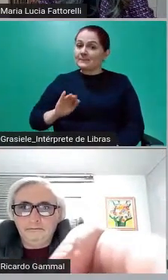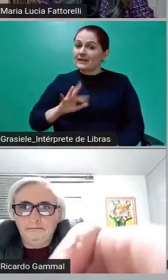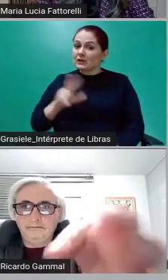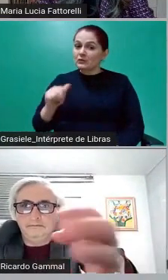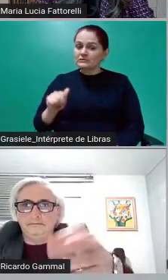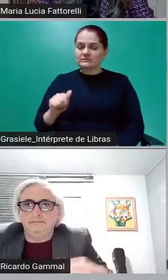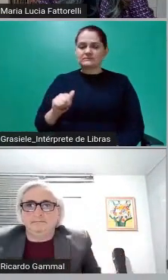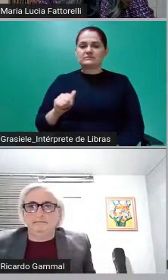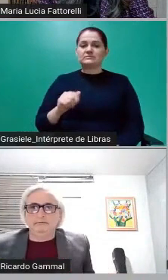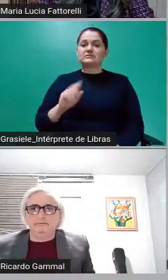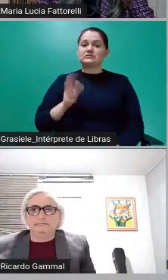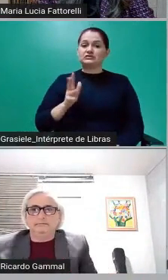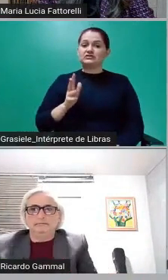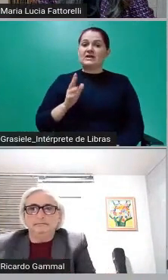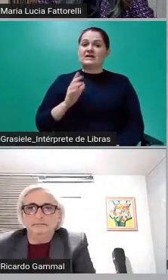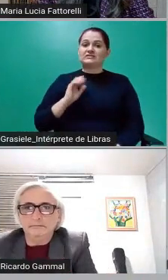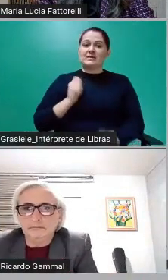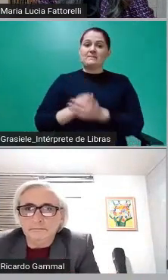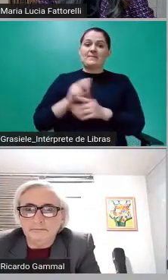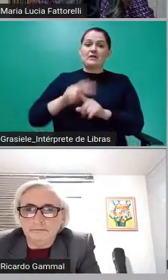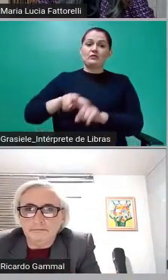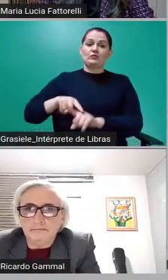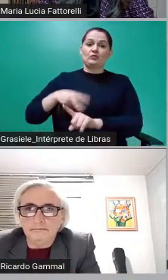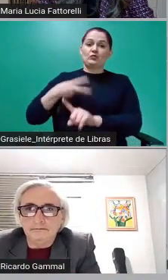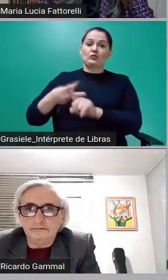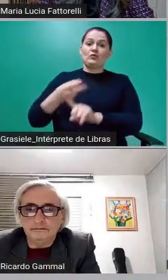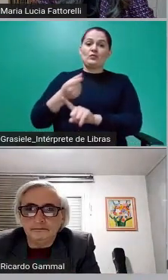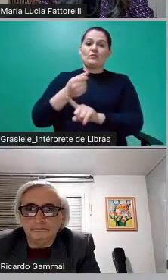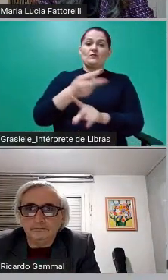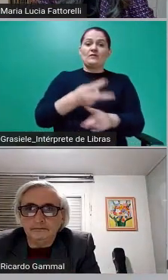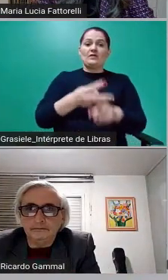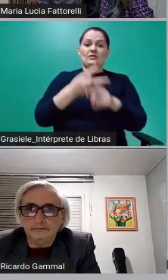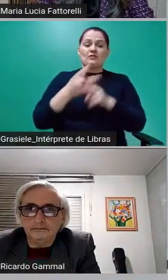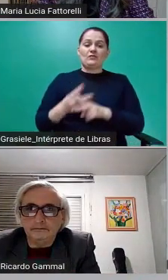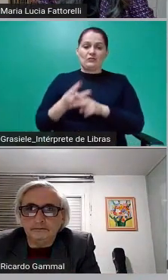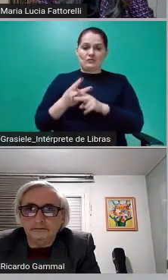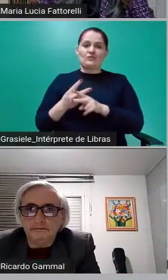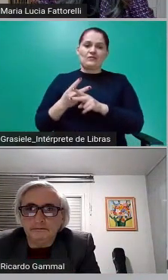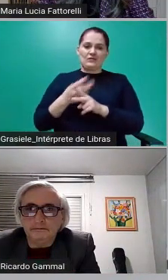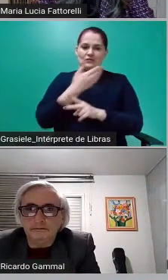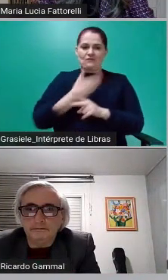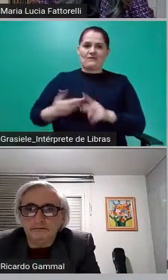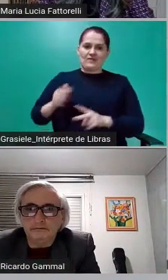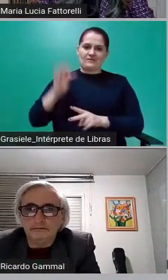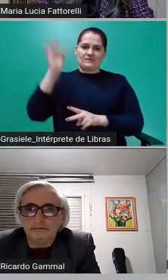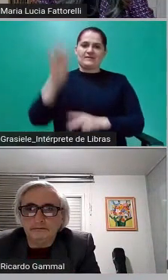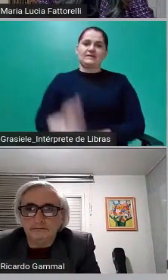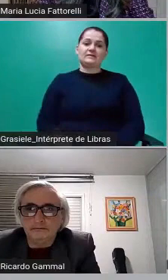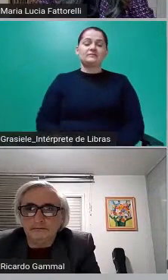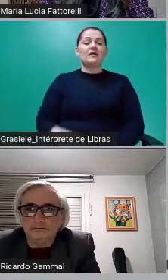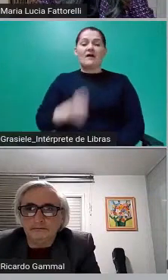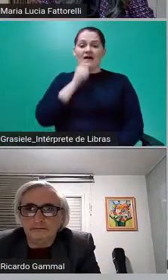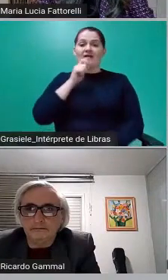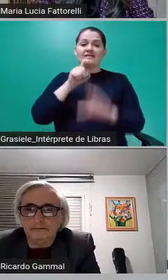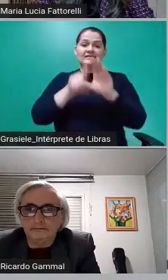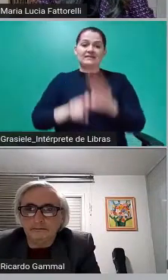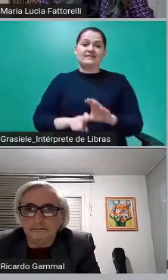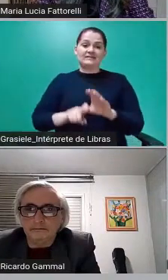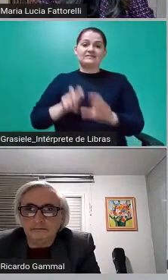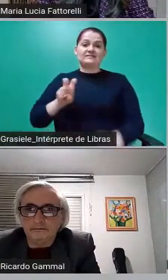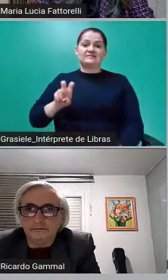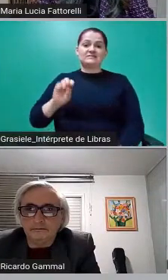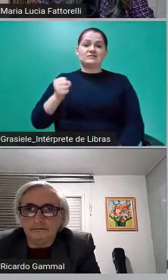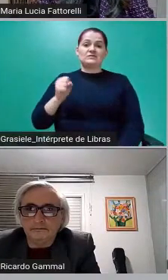vezes o valor que nós tínhamos refinanciado com a União. E ainda devíamos 58